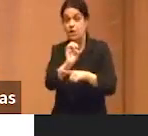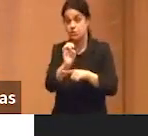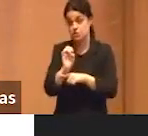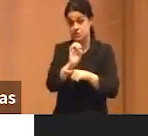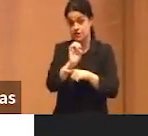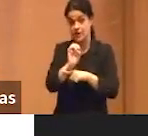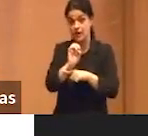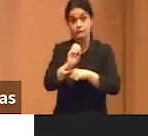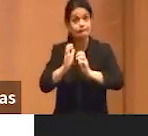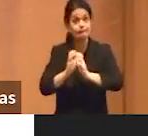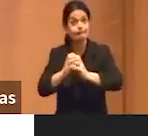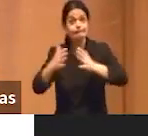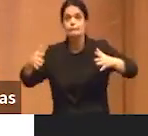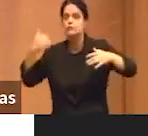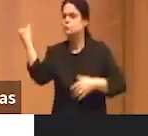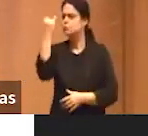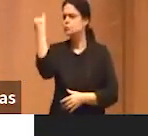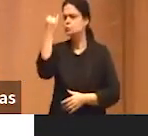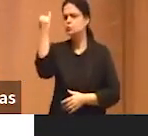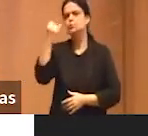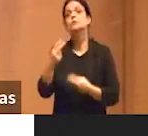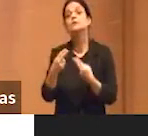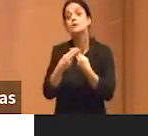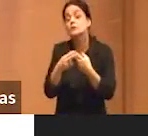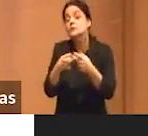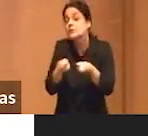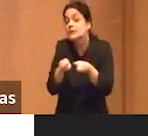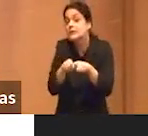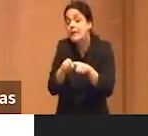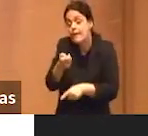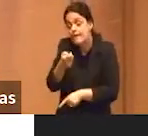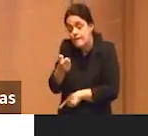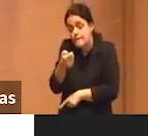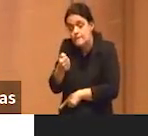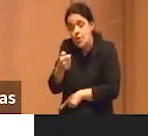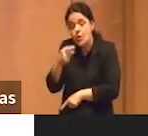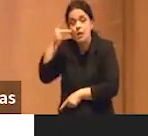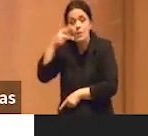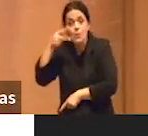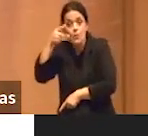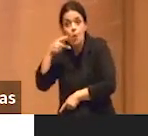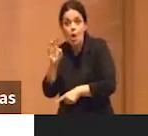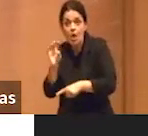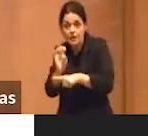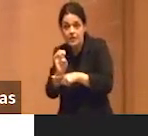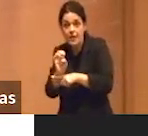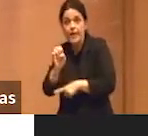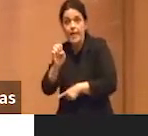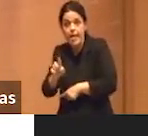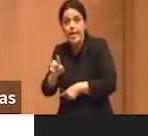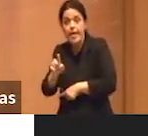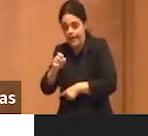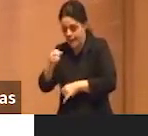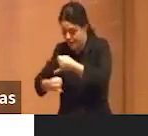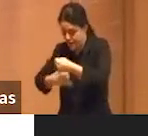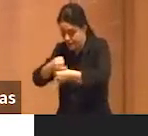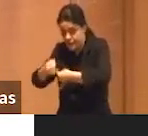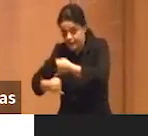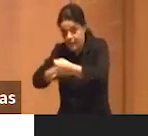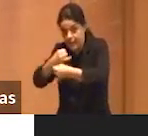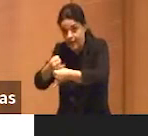é o SUS, e temos uma pequena política de Estado que é a implantação da internet no Brasil,